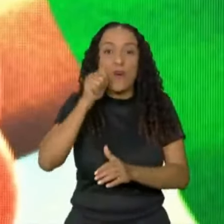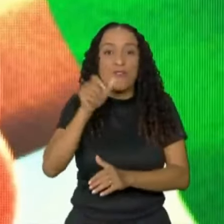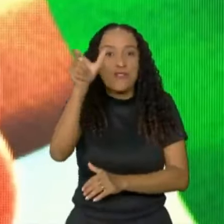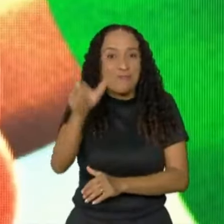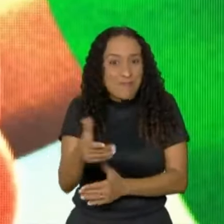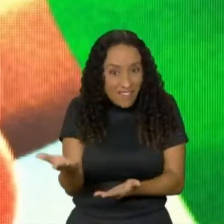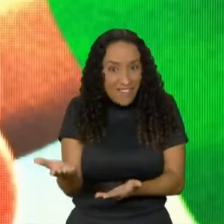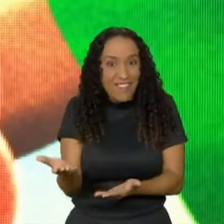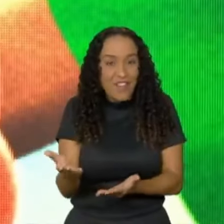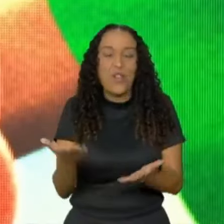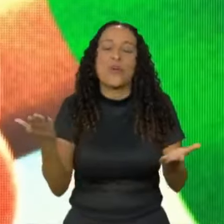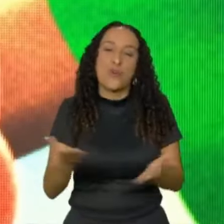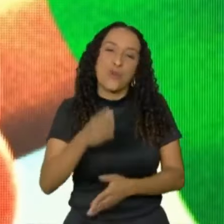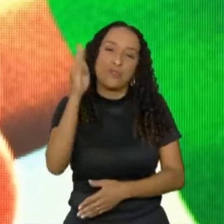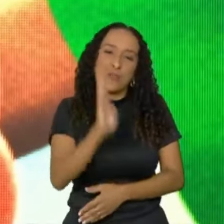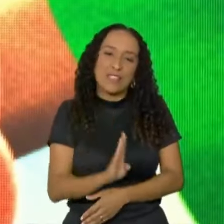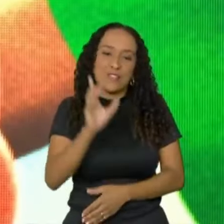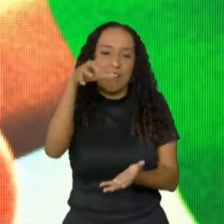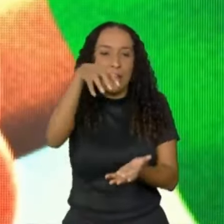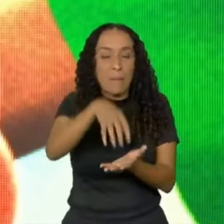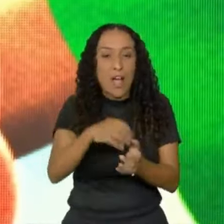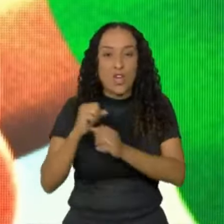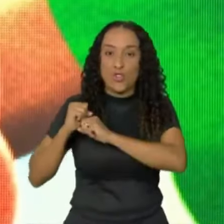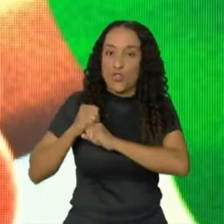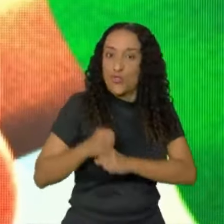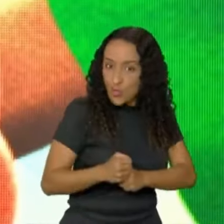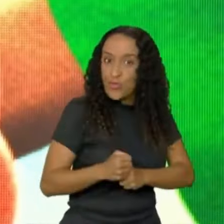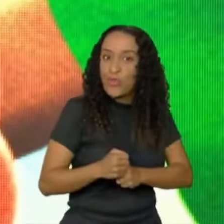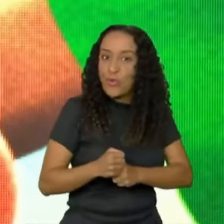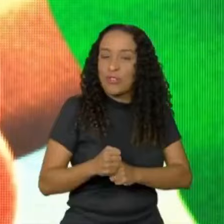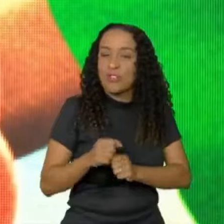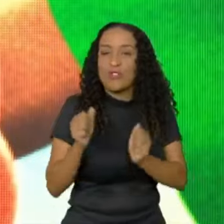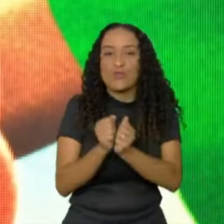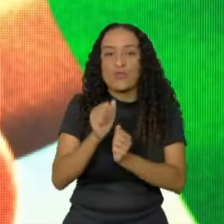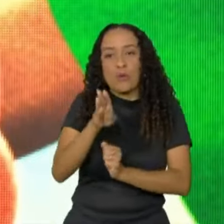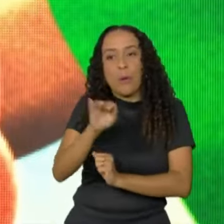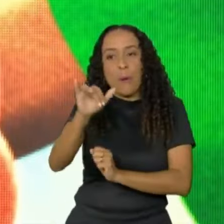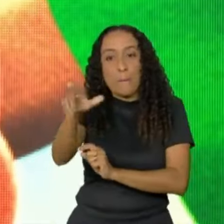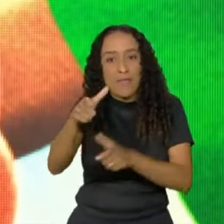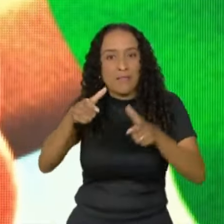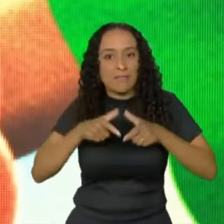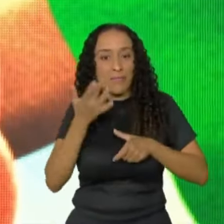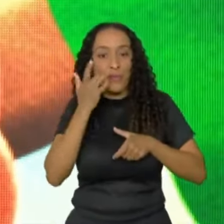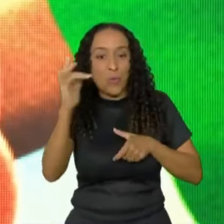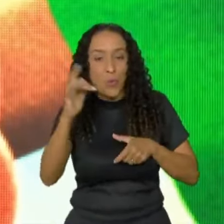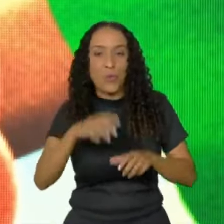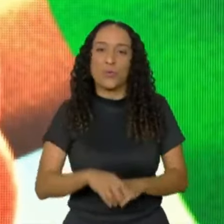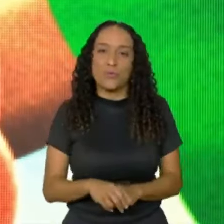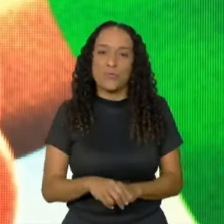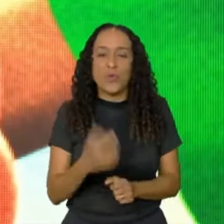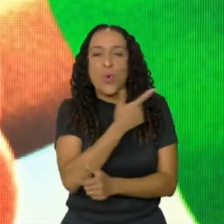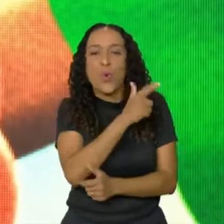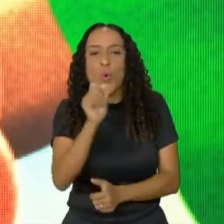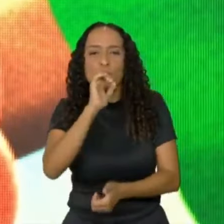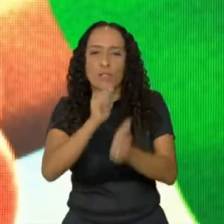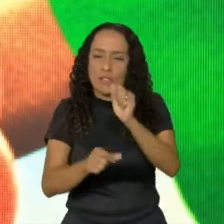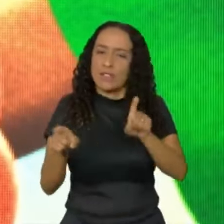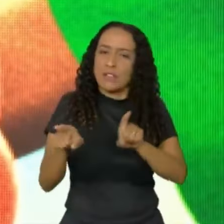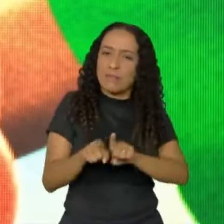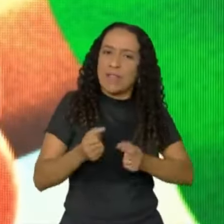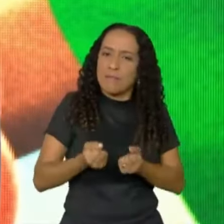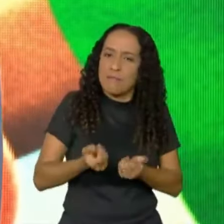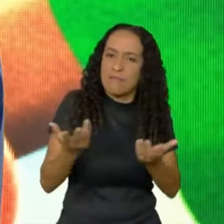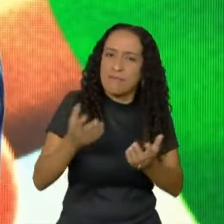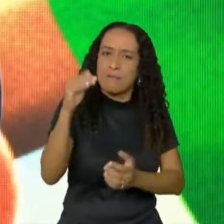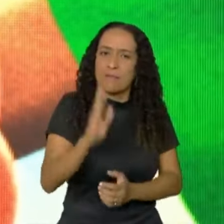O Brasil hoje é a pátria do judô, com a Bia, que foi medalha de ouro, com outros atletas que levaram o nome do